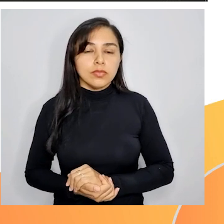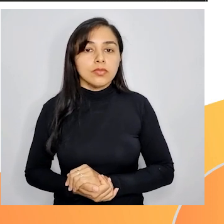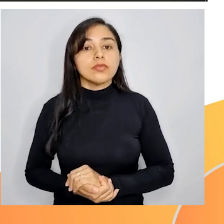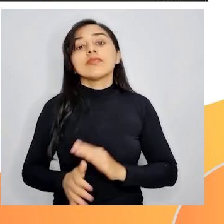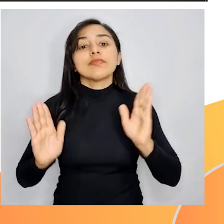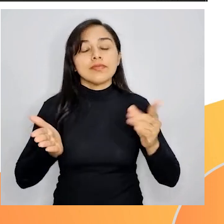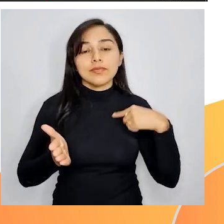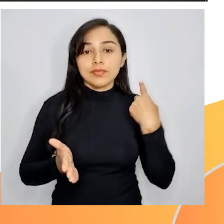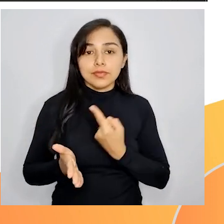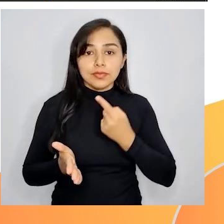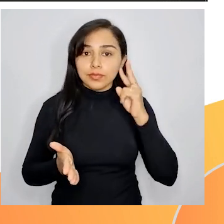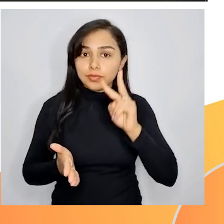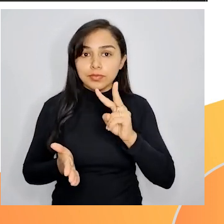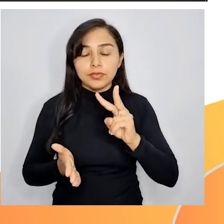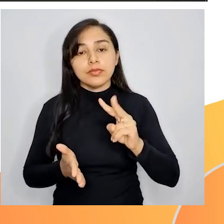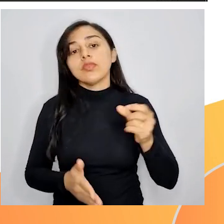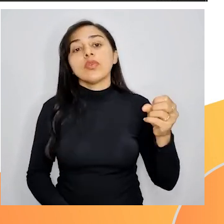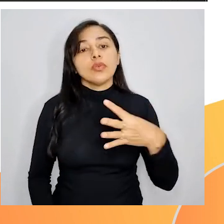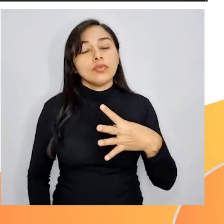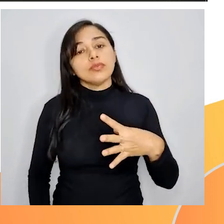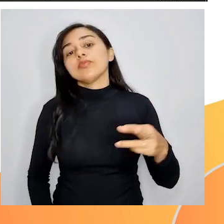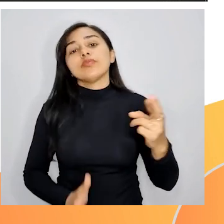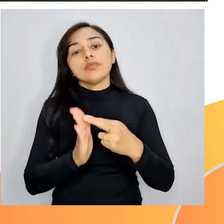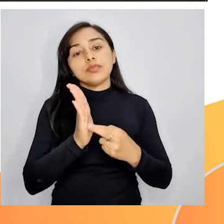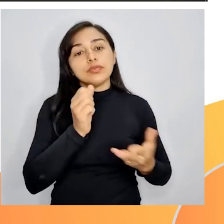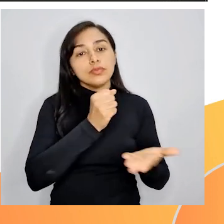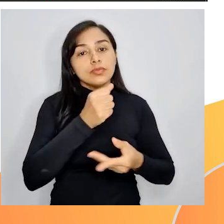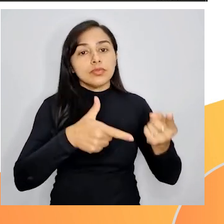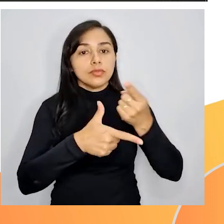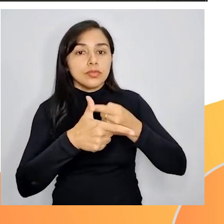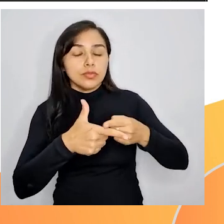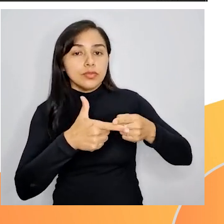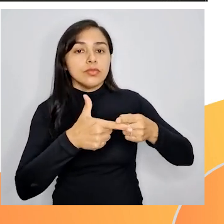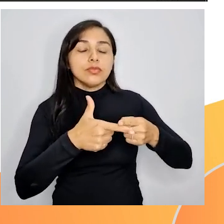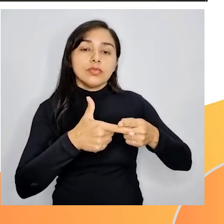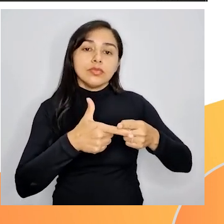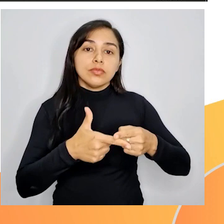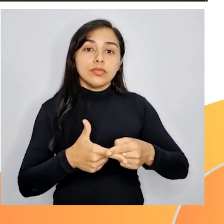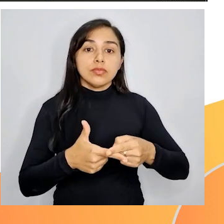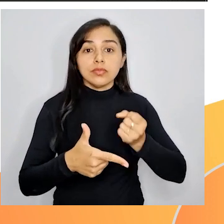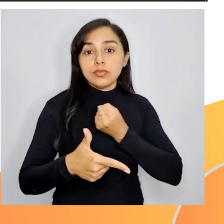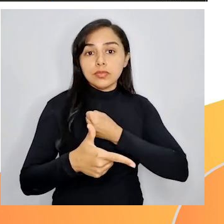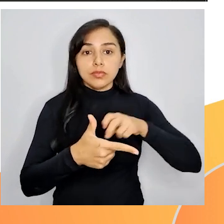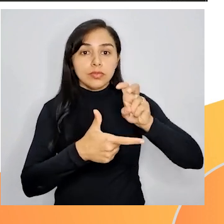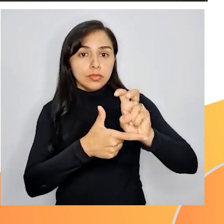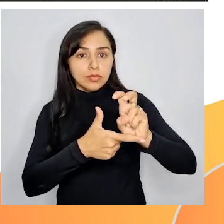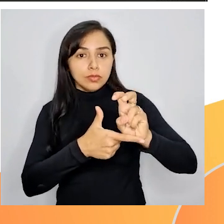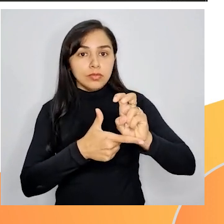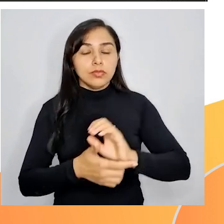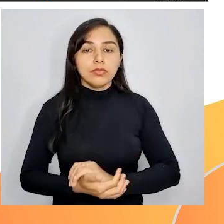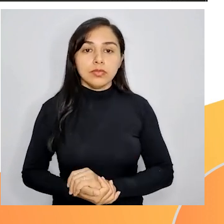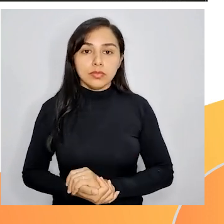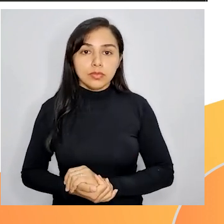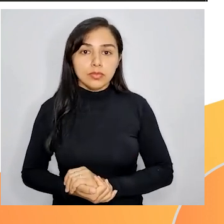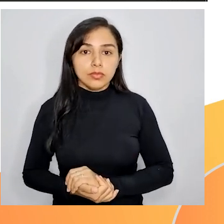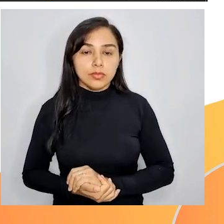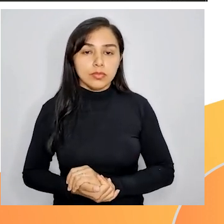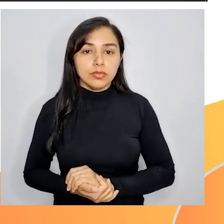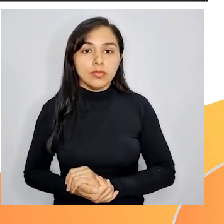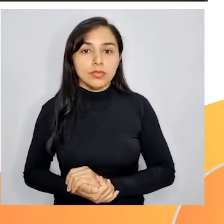Vamos conferir agora o novo critério de divisibilidade, que será o critério do número 5, que seria o próximo número primo.